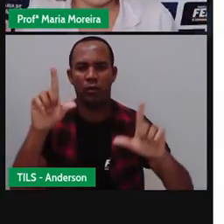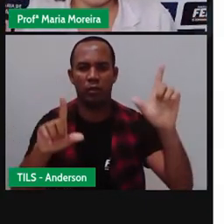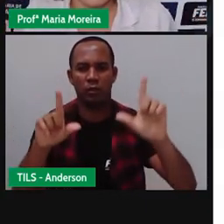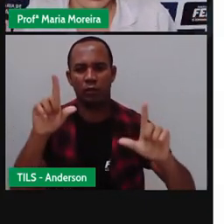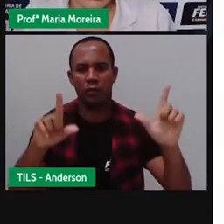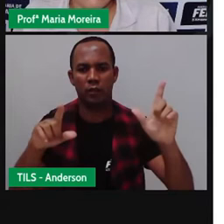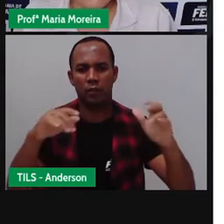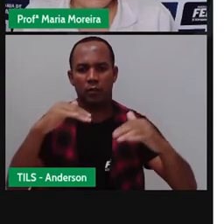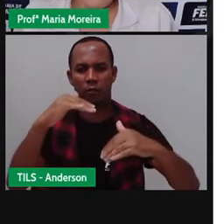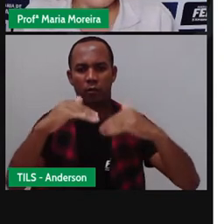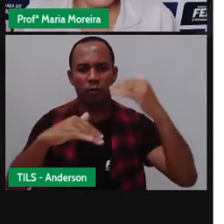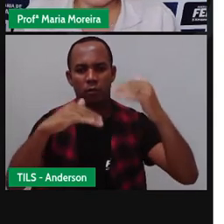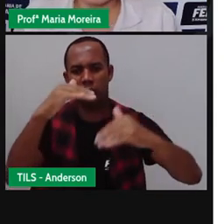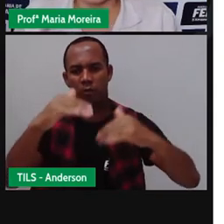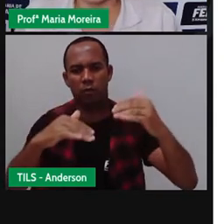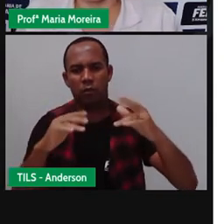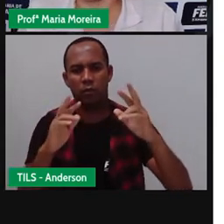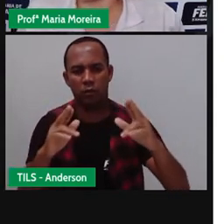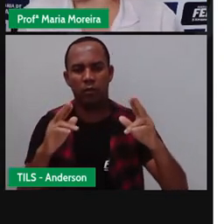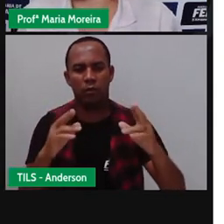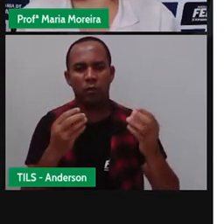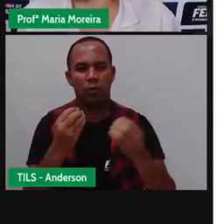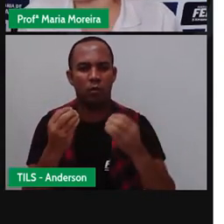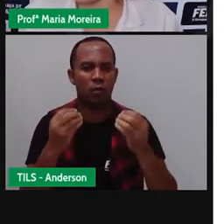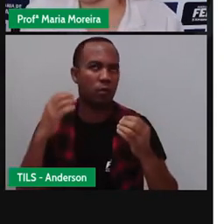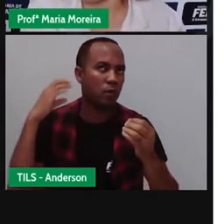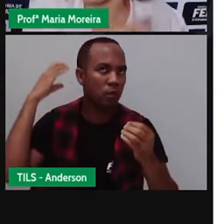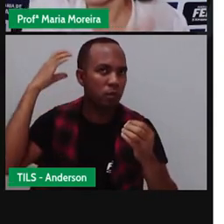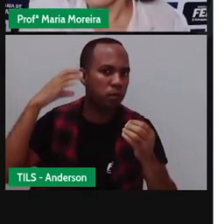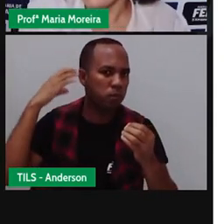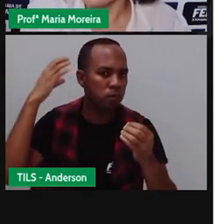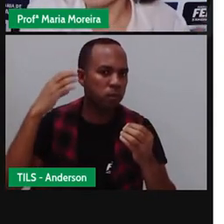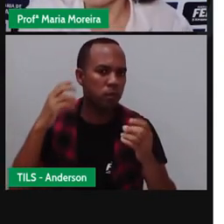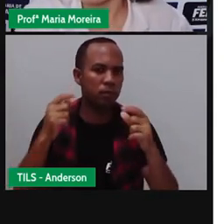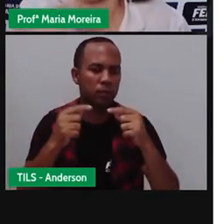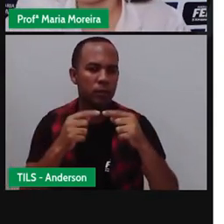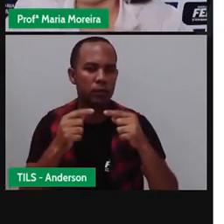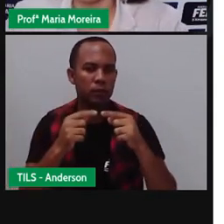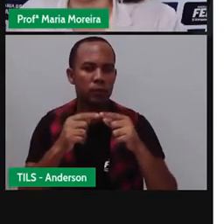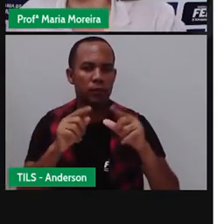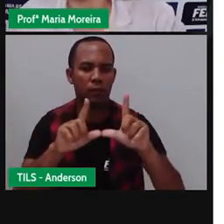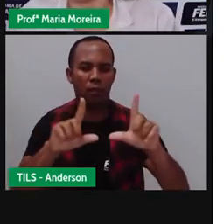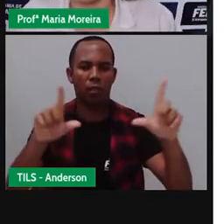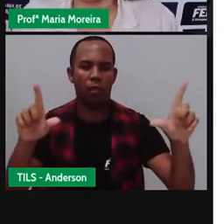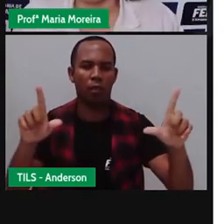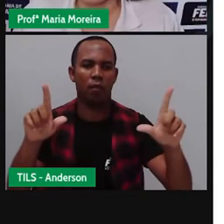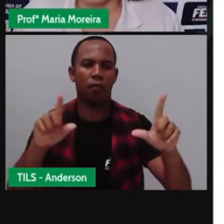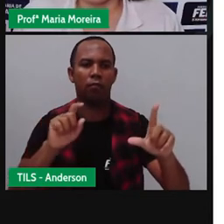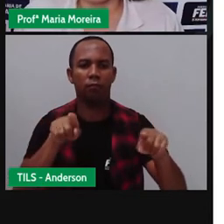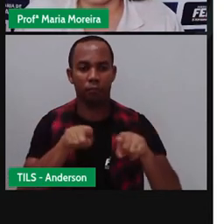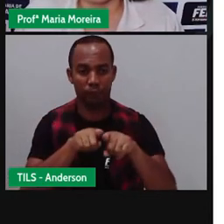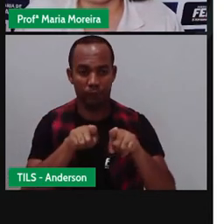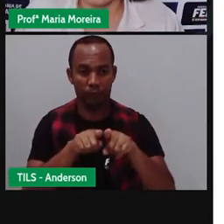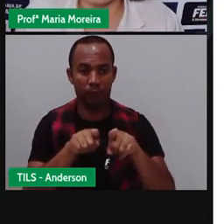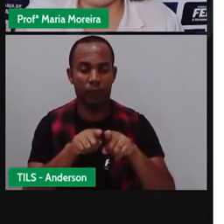evolução do rádio. Por isso que fica essa questão. Será que foi inventada? Porque a TV meio que só evoluiu o o rádio